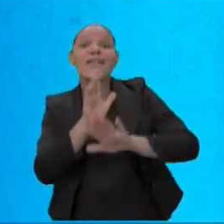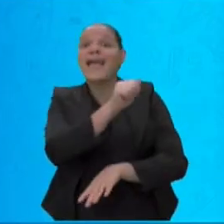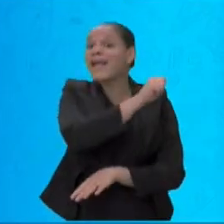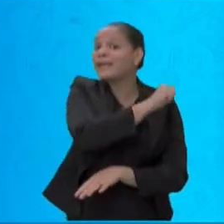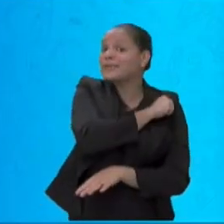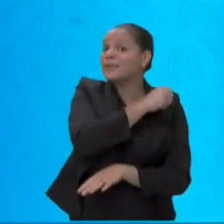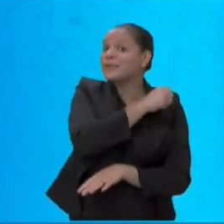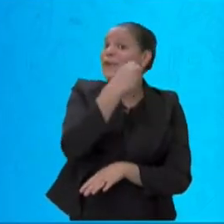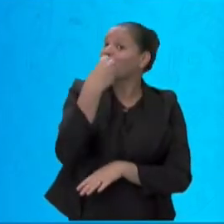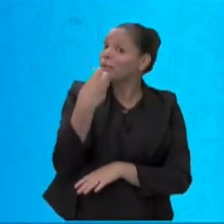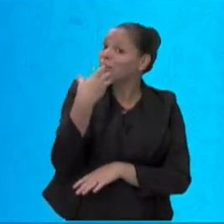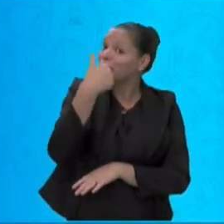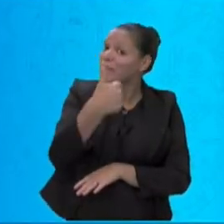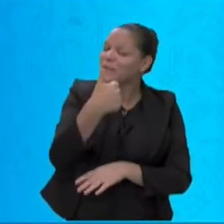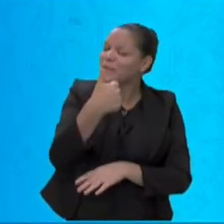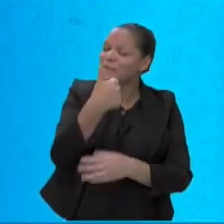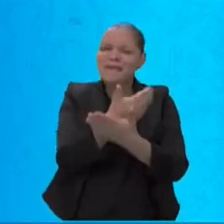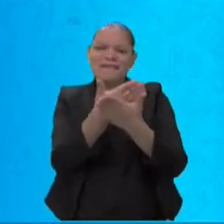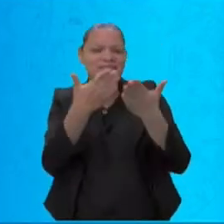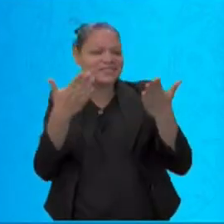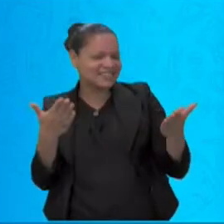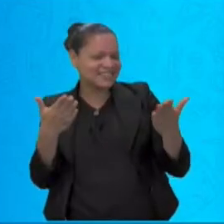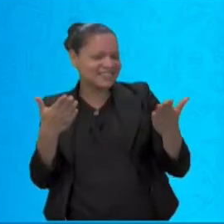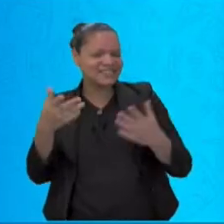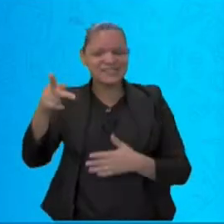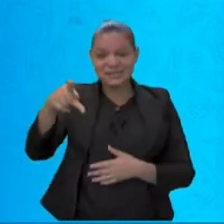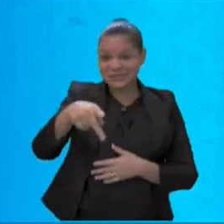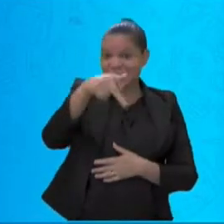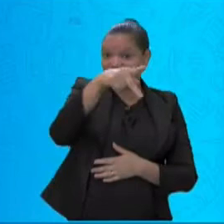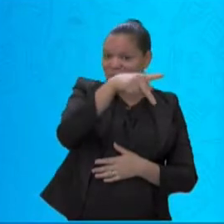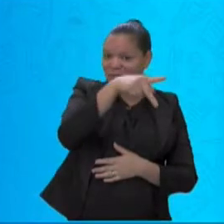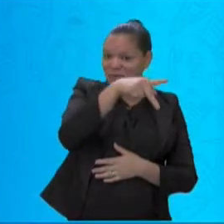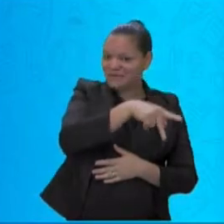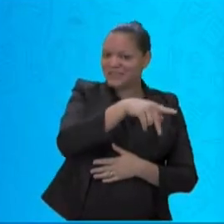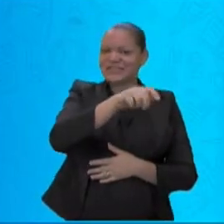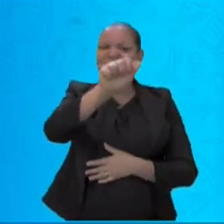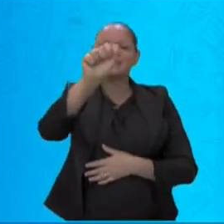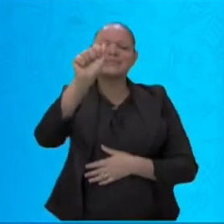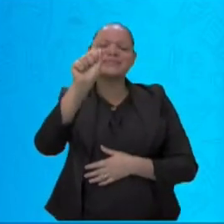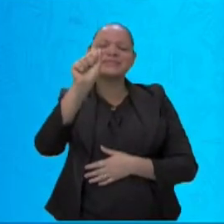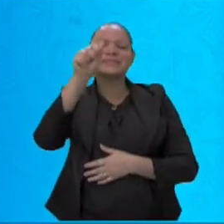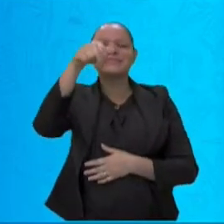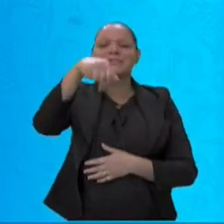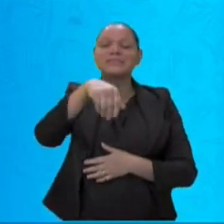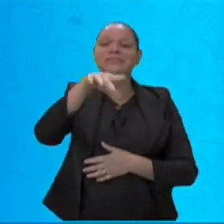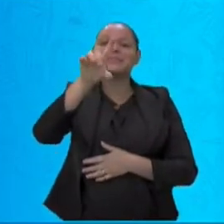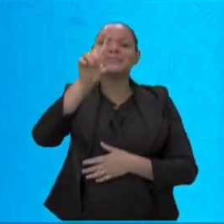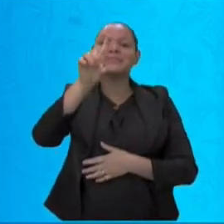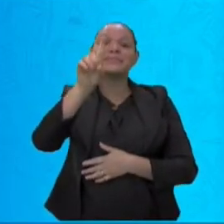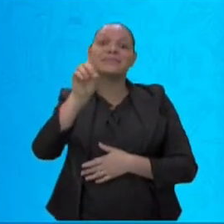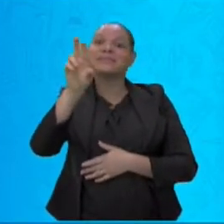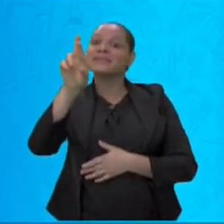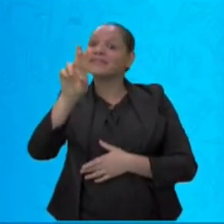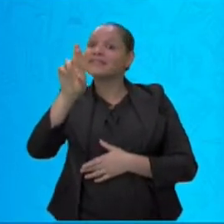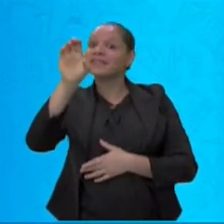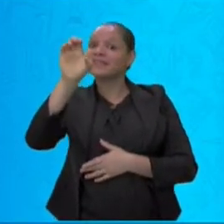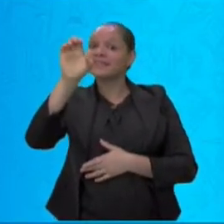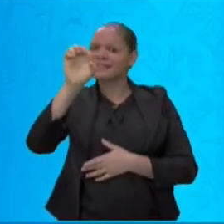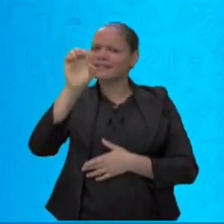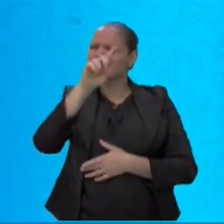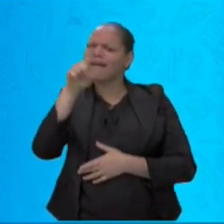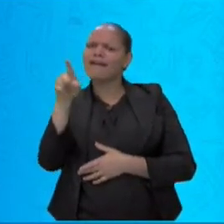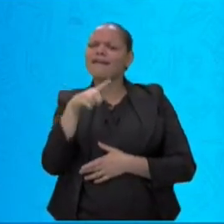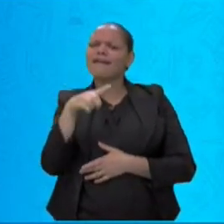Olá estudantes do terceiro ano, tudo bem com vocês? Comigo está tudo maravilhoso! E eu sou a professora